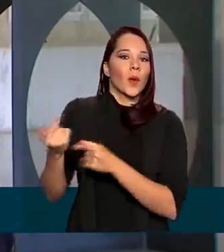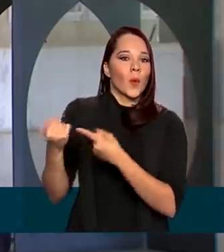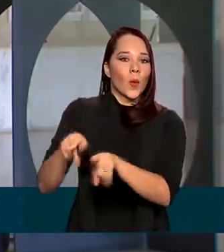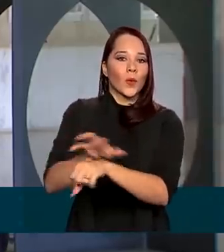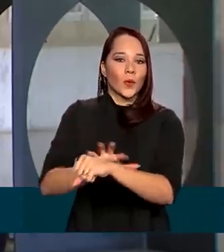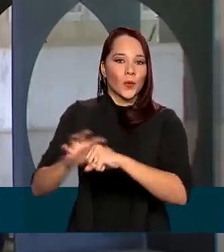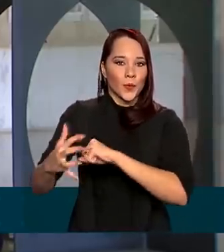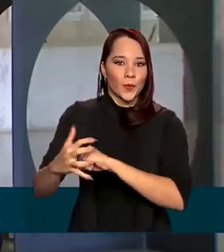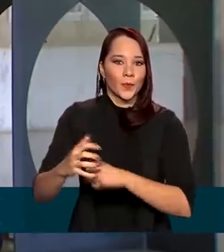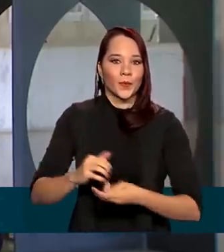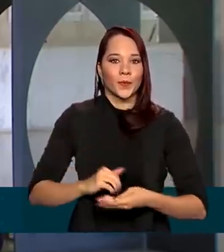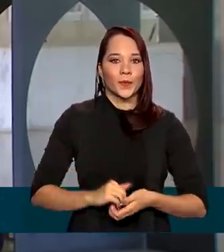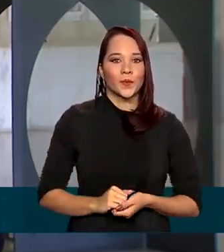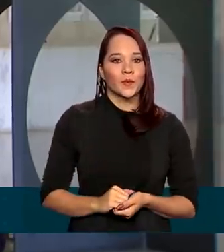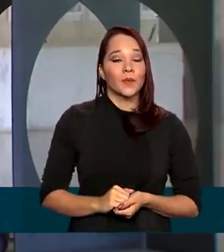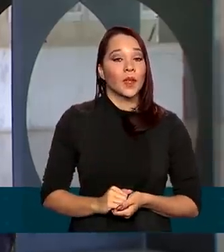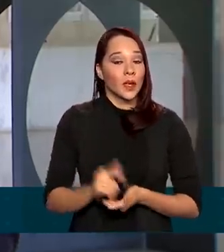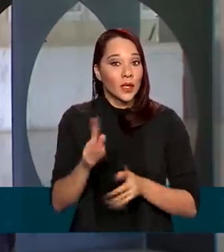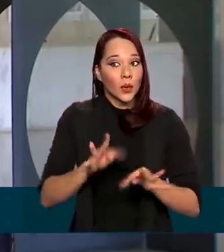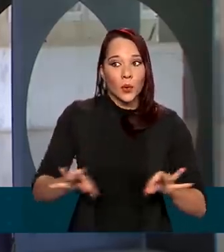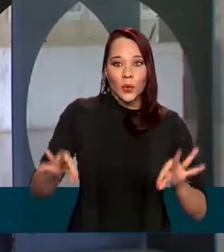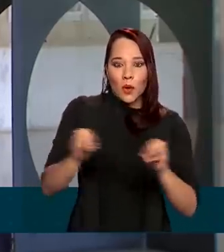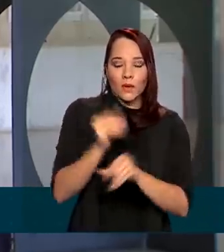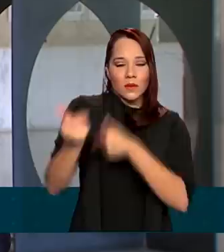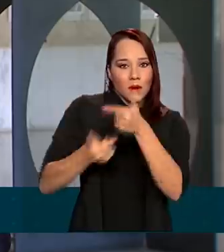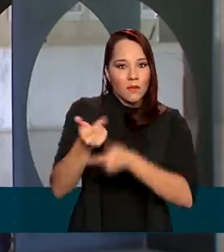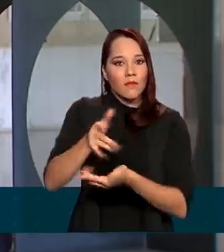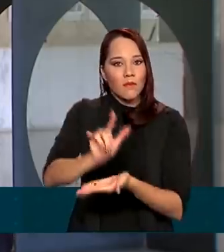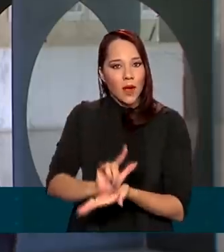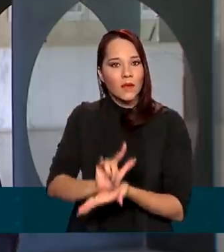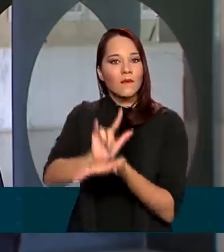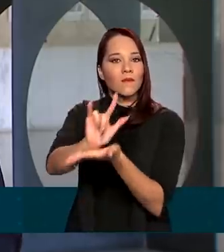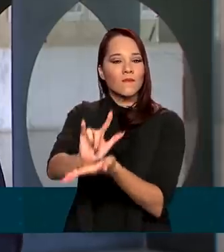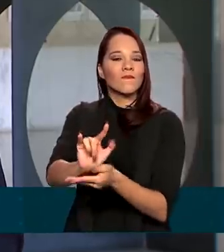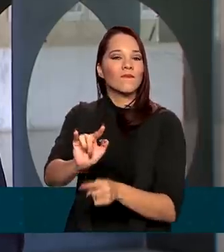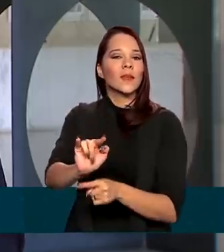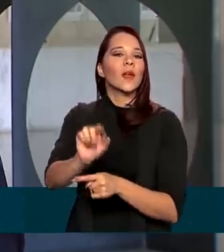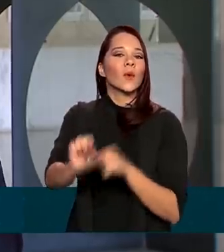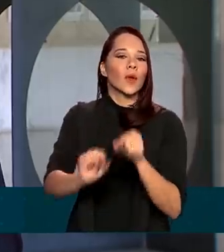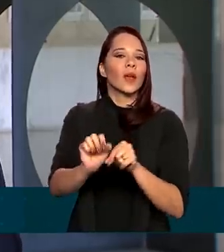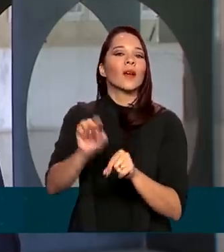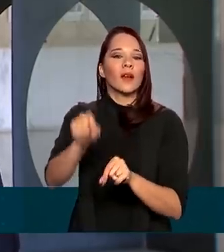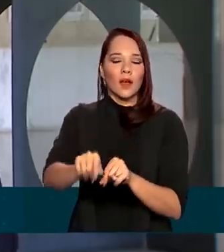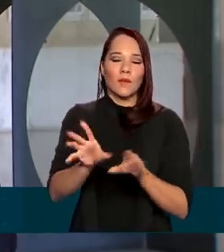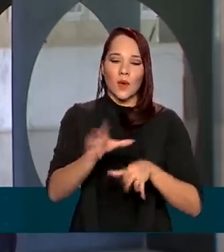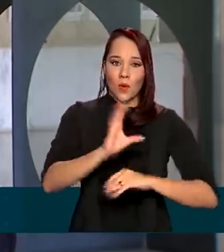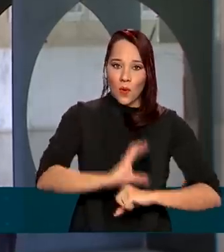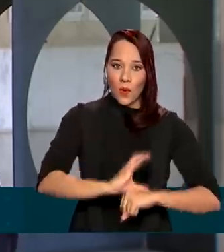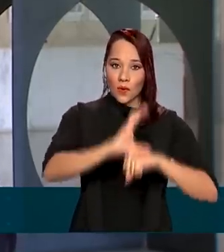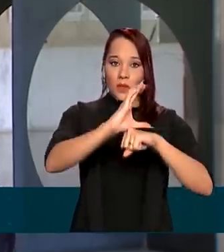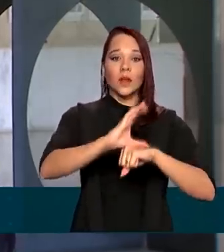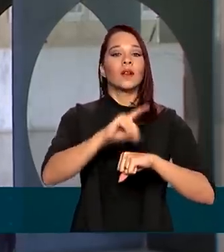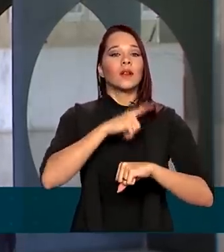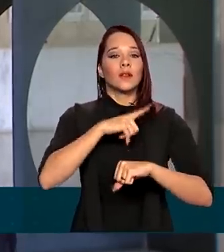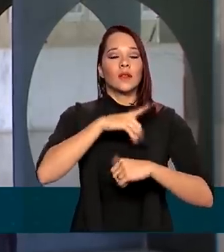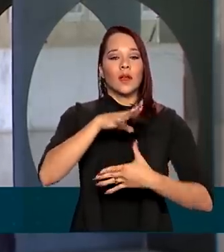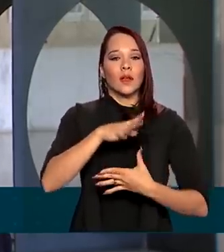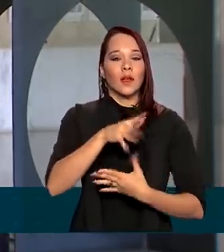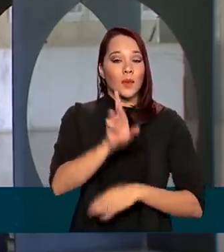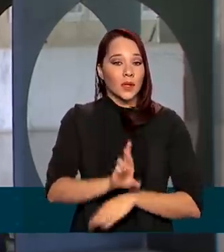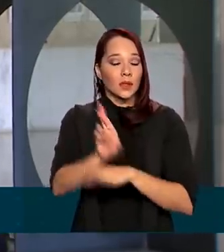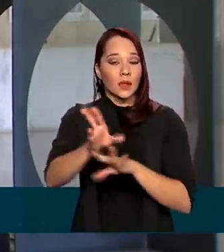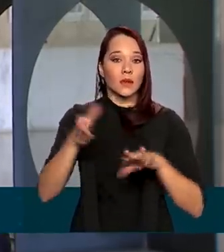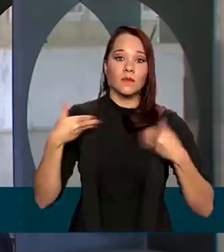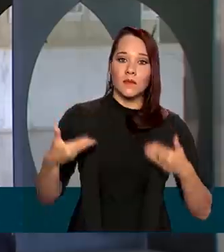combate ao Covid-19. Todas as ações do Pátria Voluntária são conduzidas por um conselho com representantes de